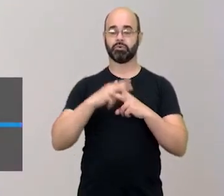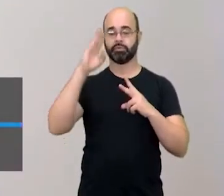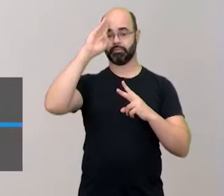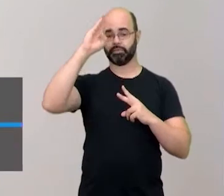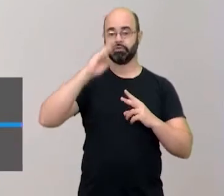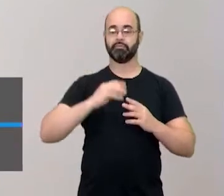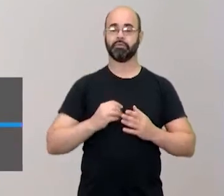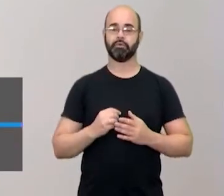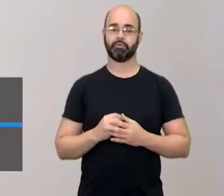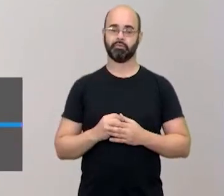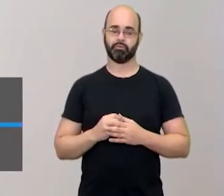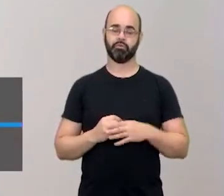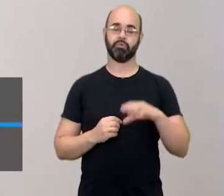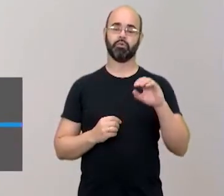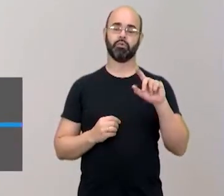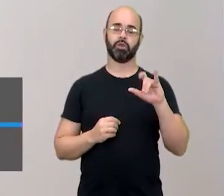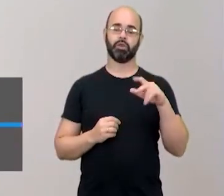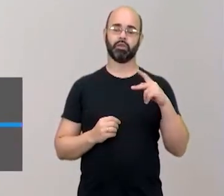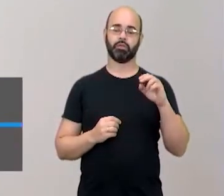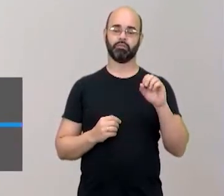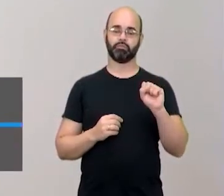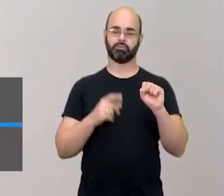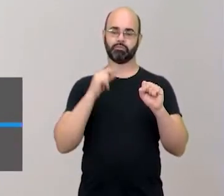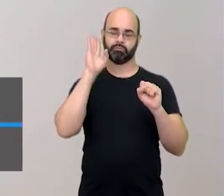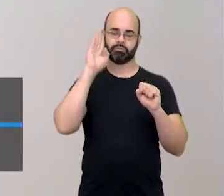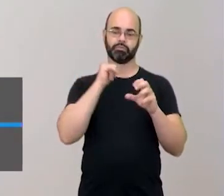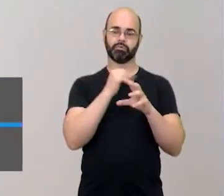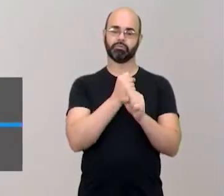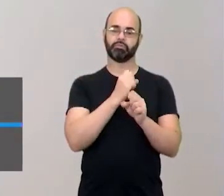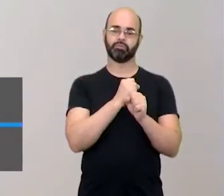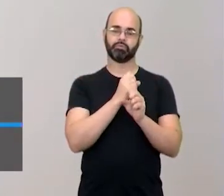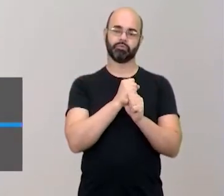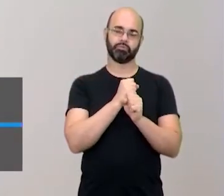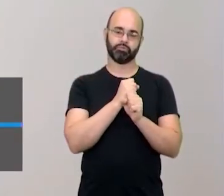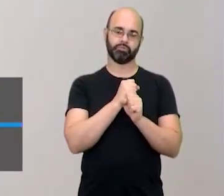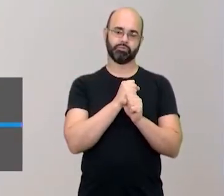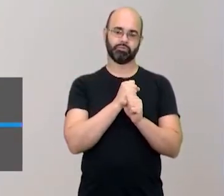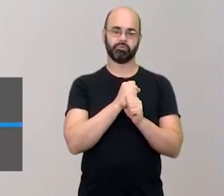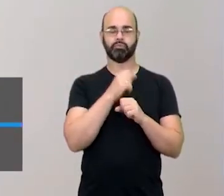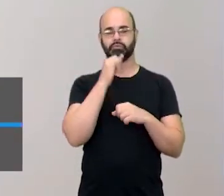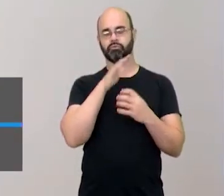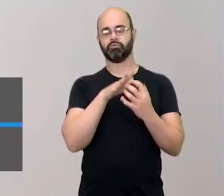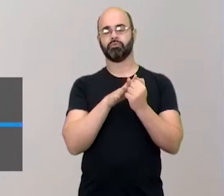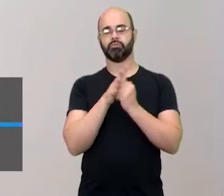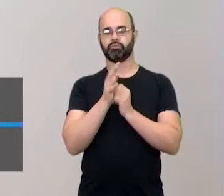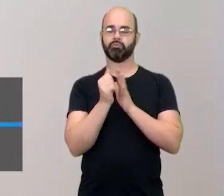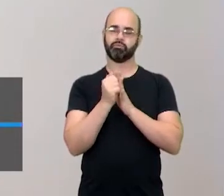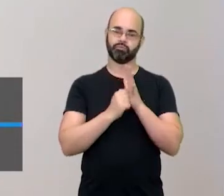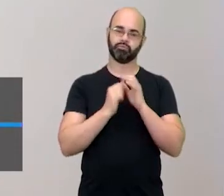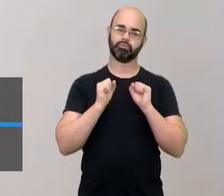As lutas do Olímpico são por pontuação, né? Então você pode usar luvas,